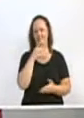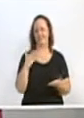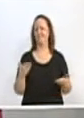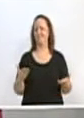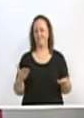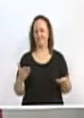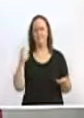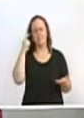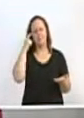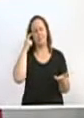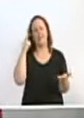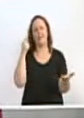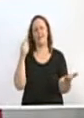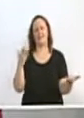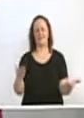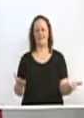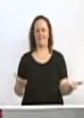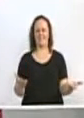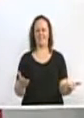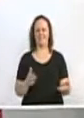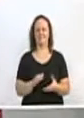Pensem bem, senhores vereadores, senhoras e senhores.